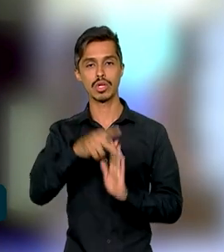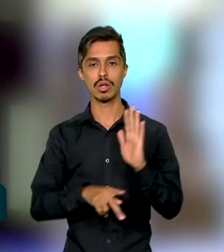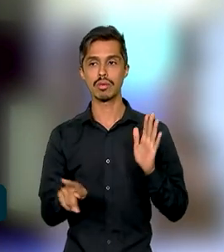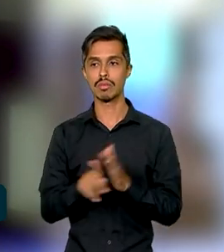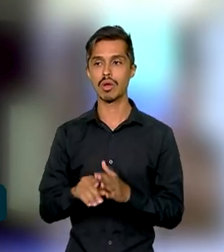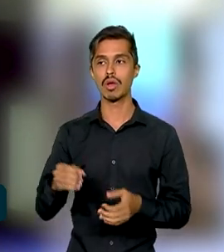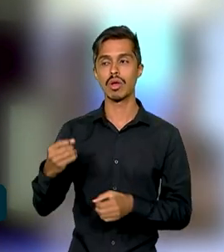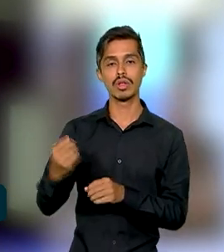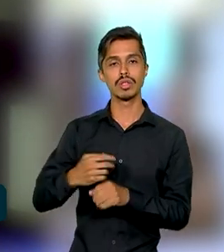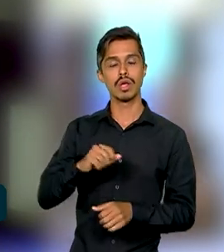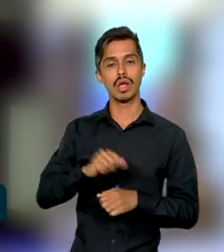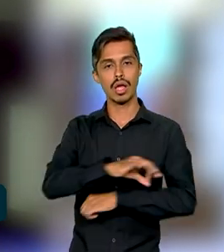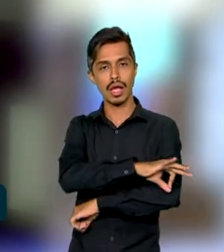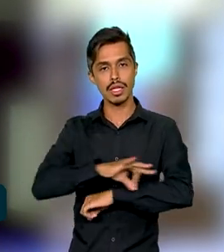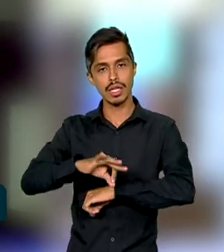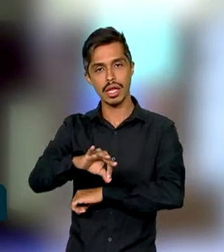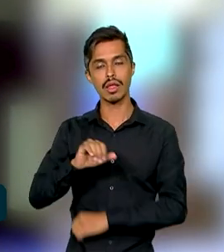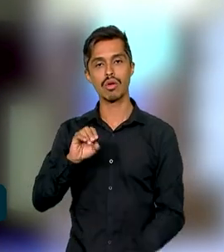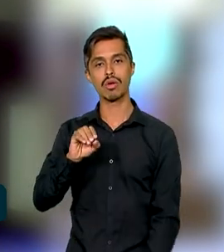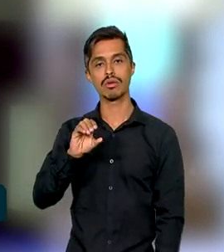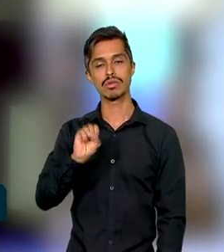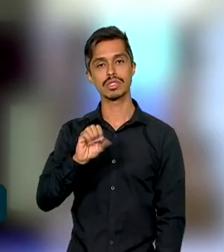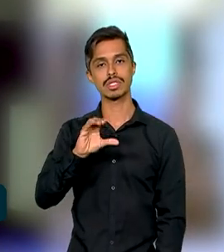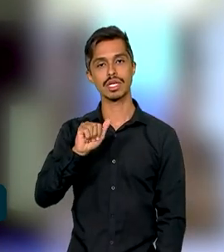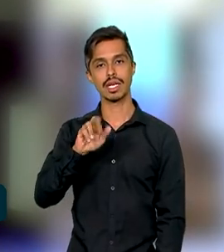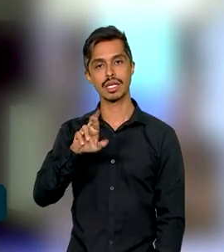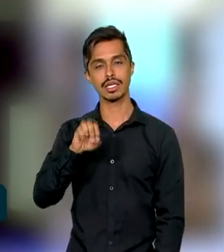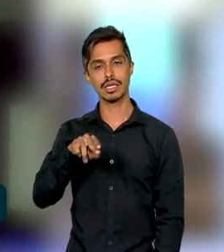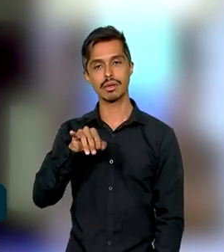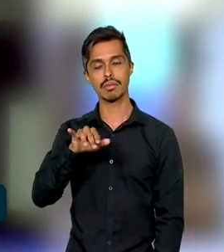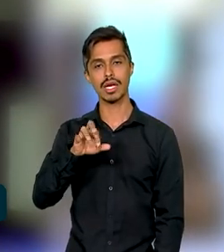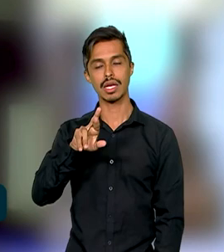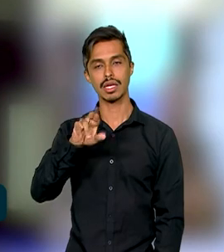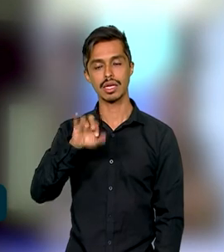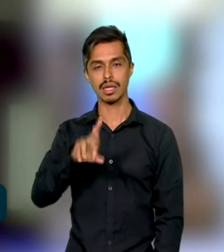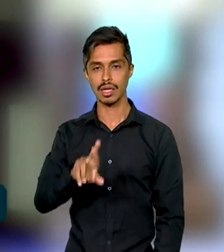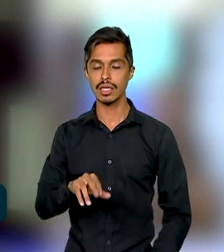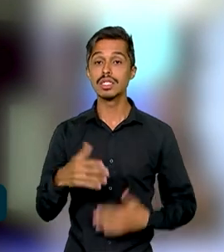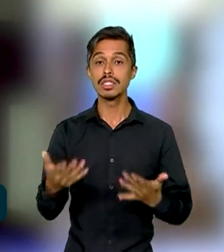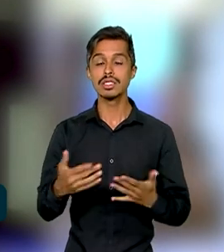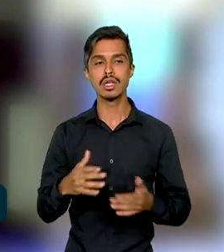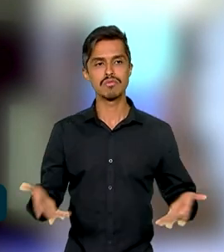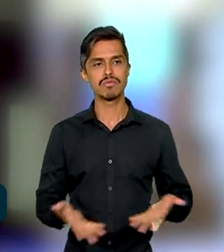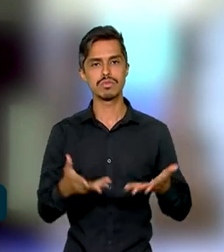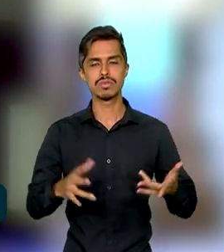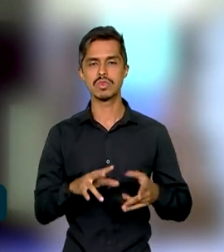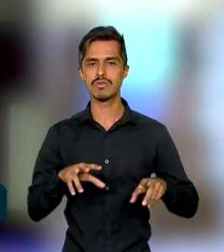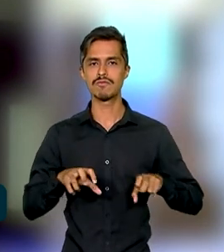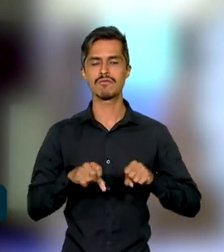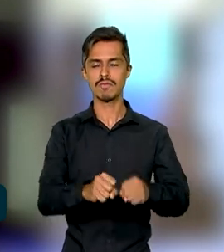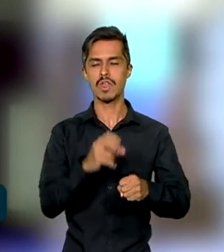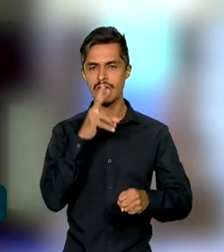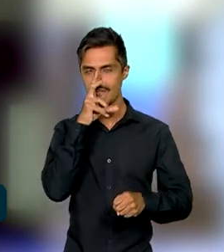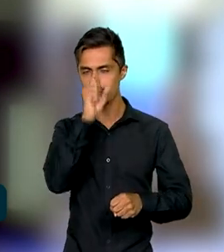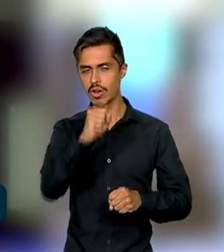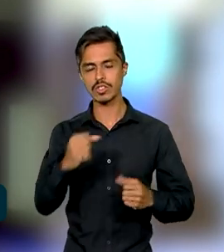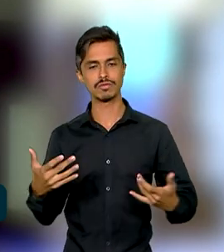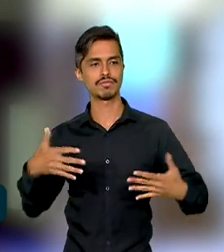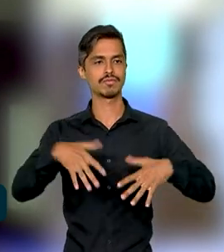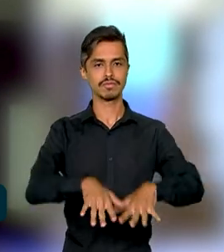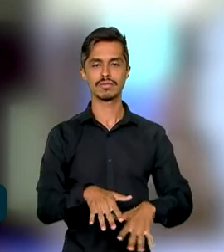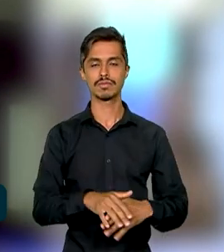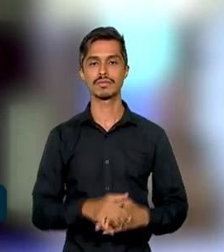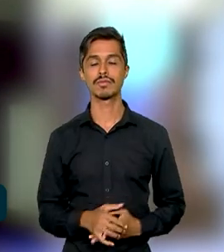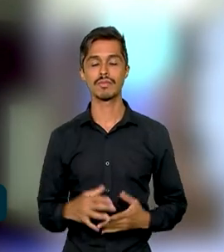do arquiteto Oscar Niemeyer. e o que ela representa para essa integração, para fortalecimento dessa integração dos países latino